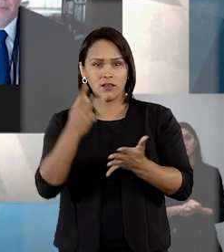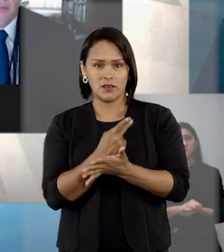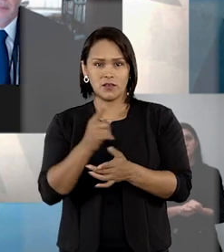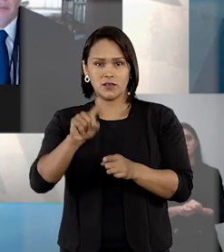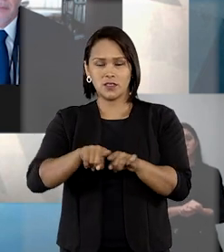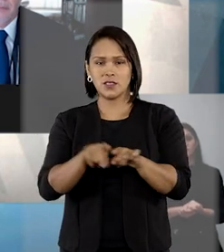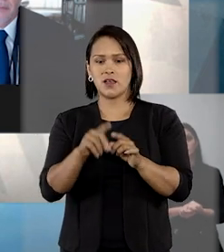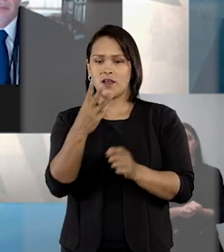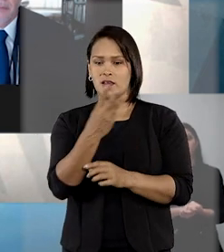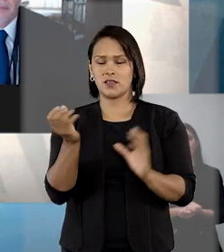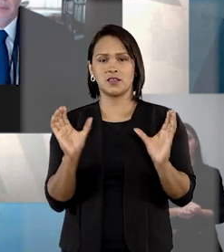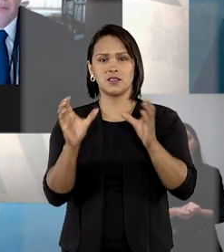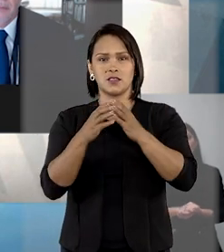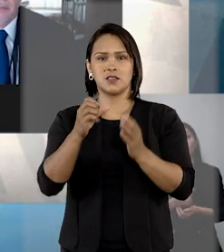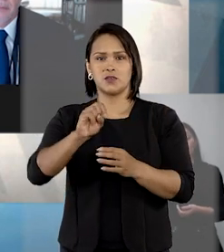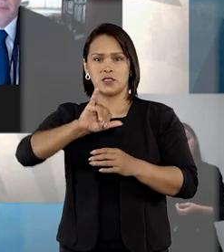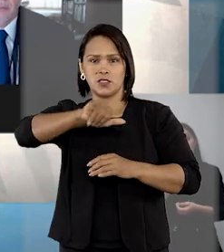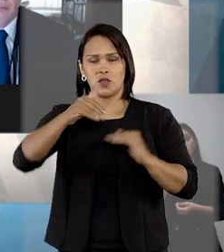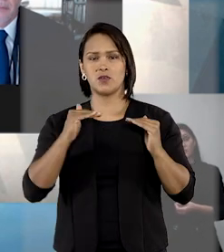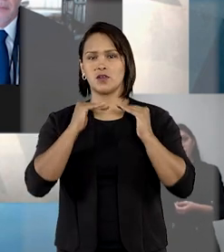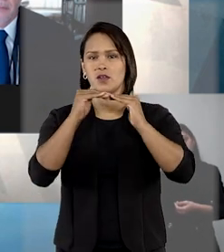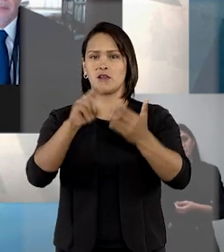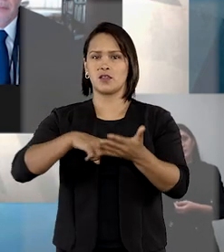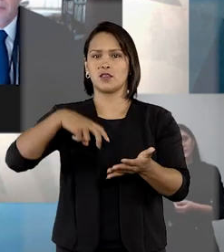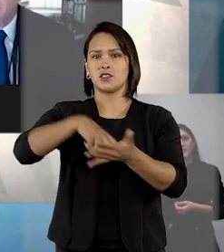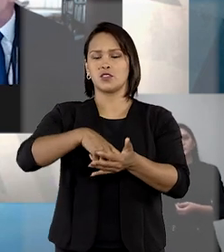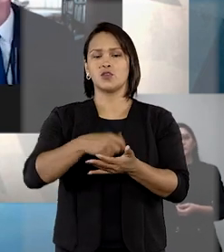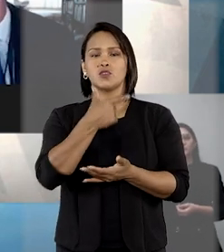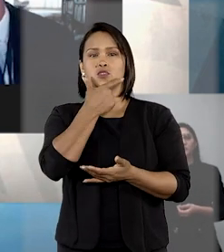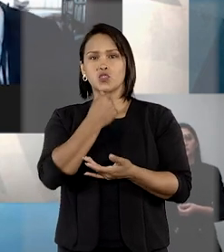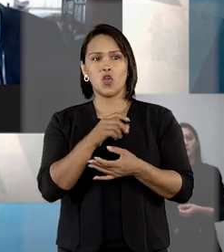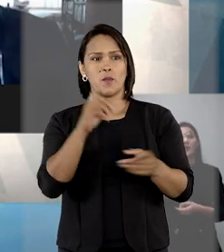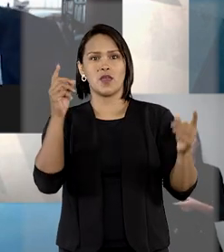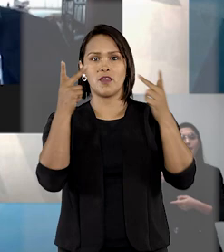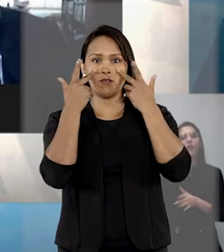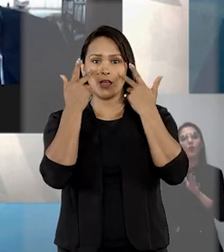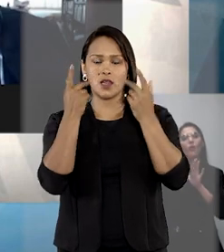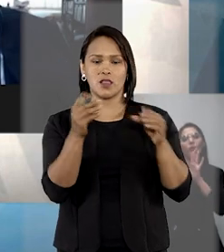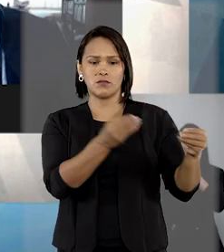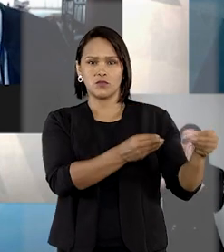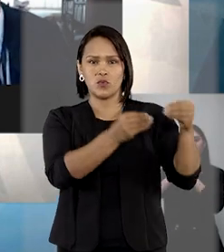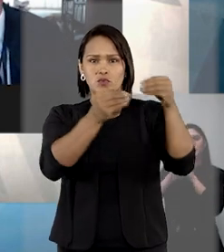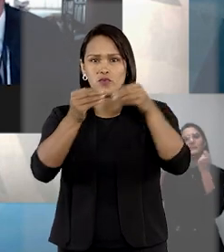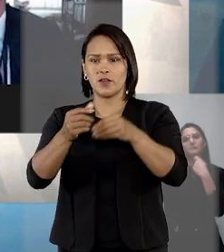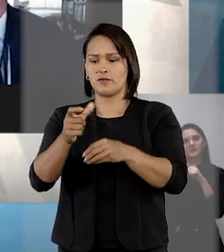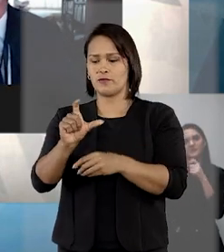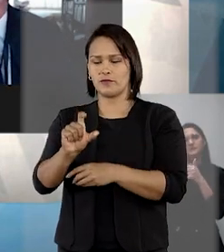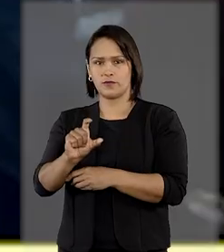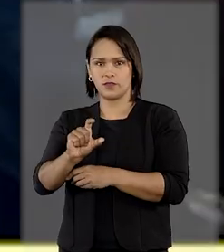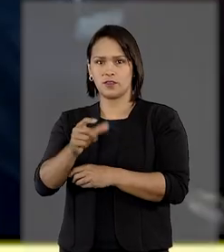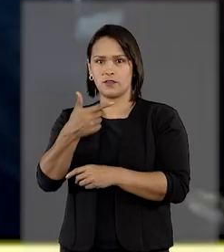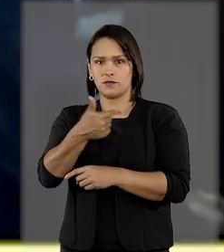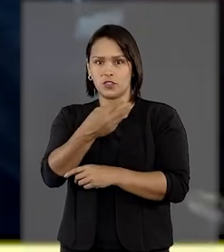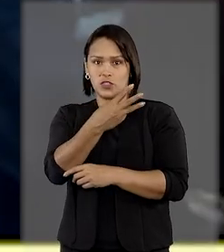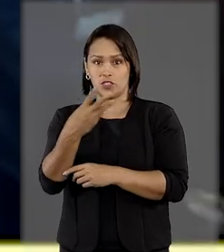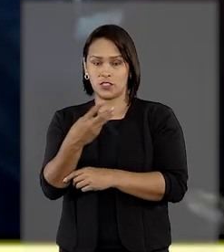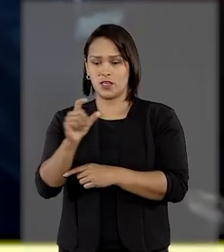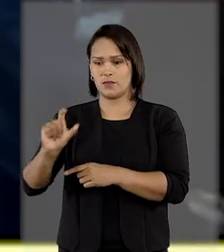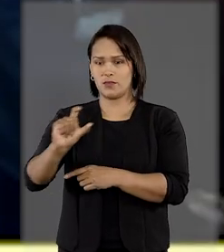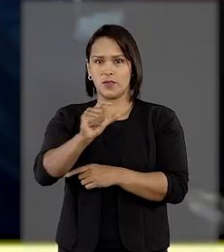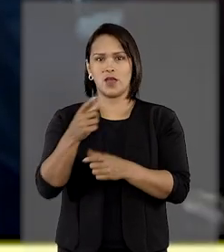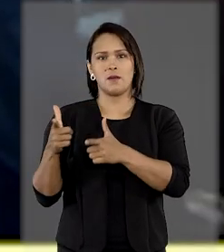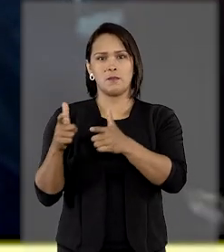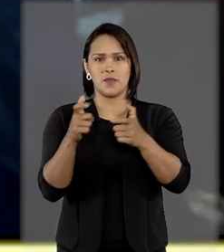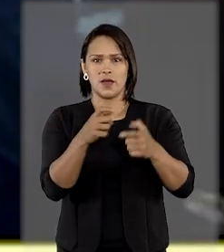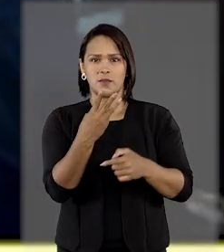manteve a condenação de um homem flagrado enquanto transportava 23 munições calibre .38. Segundo o relator do